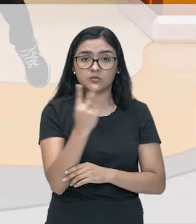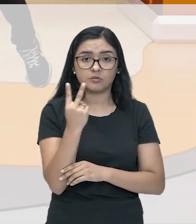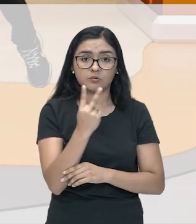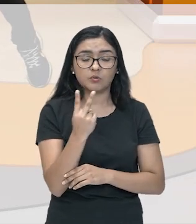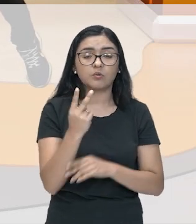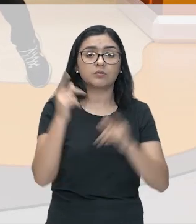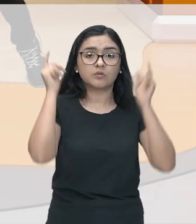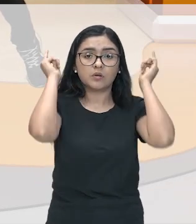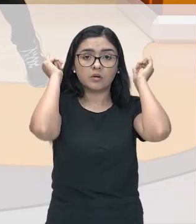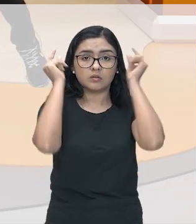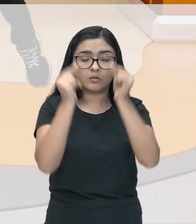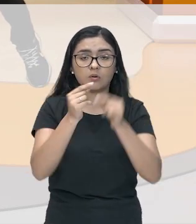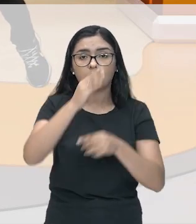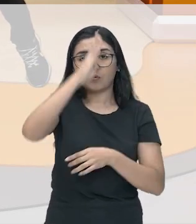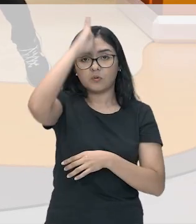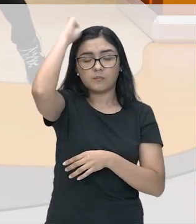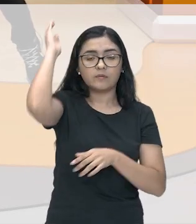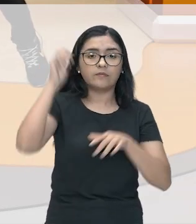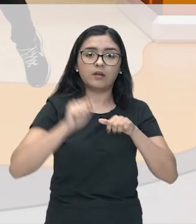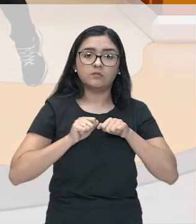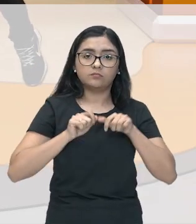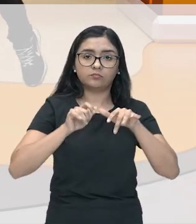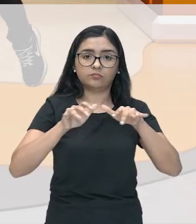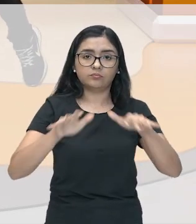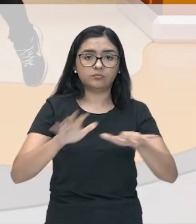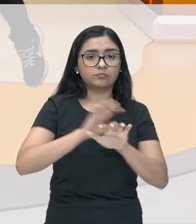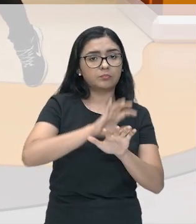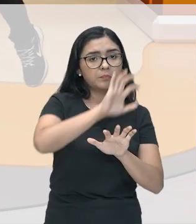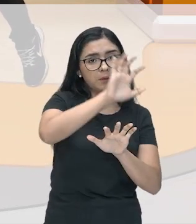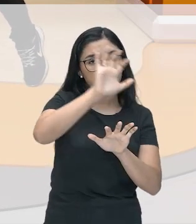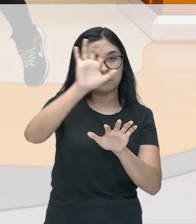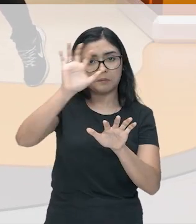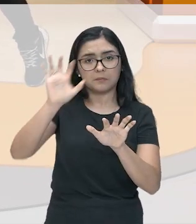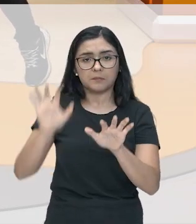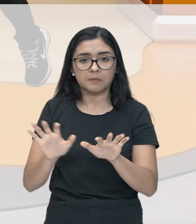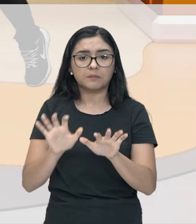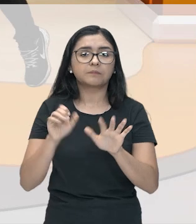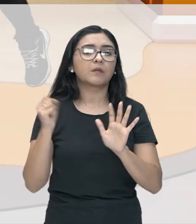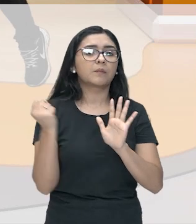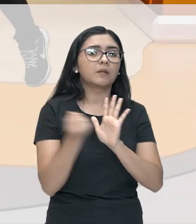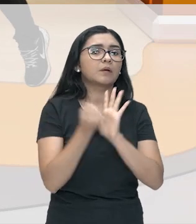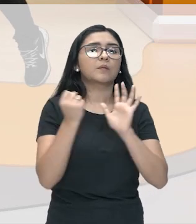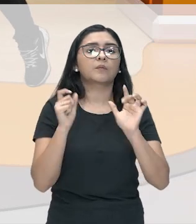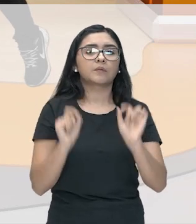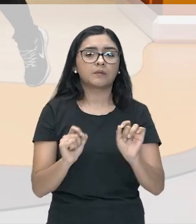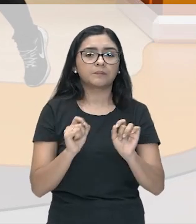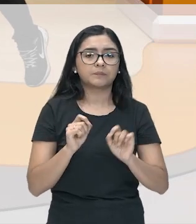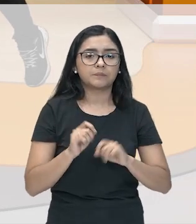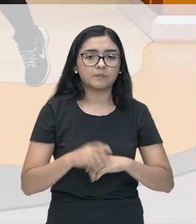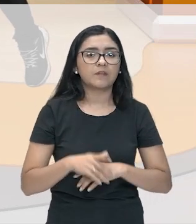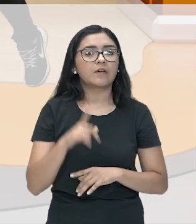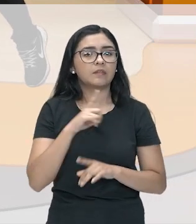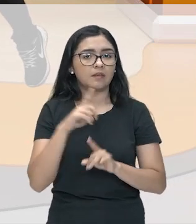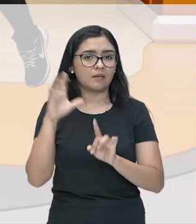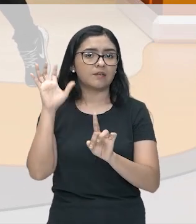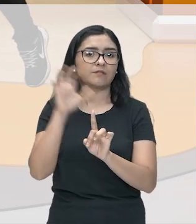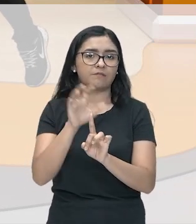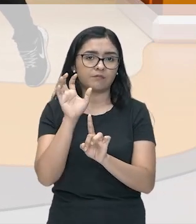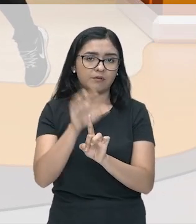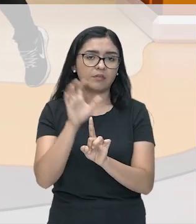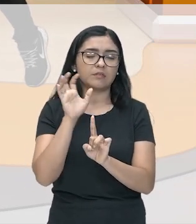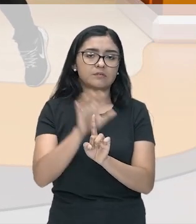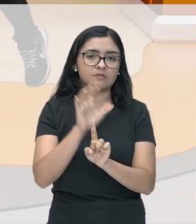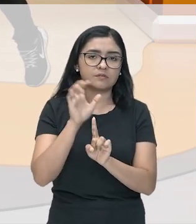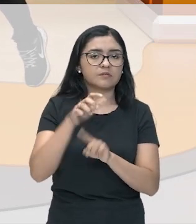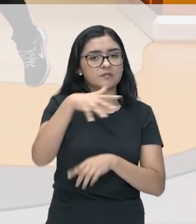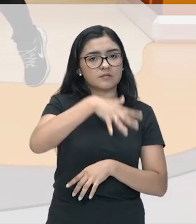a Grega e a Romana, vão ocupar boa parte desse território e, como legado, vai deixar ali a sua influência. Por isso que